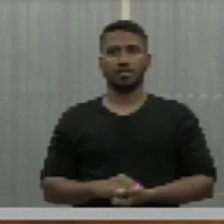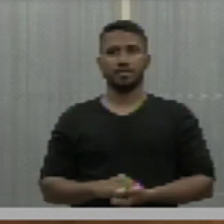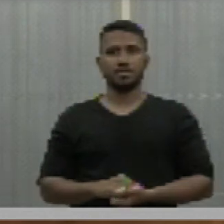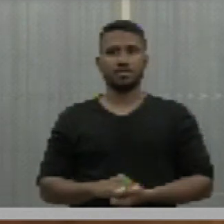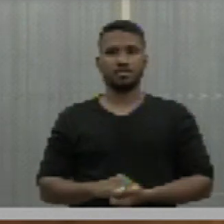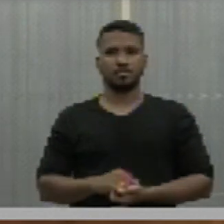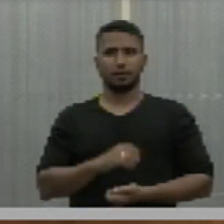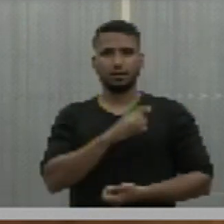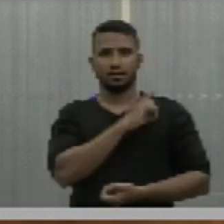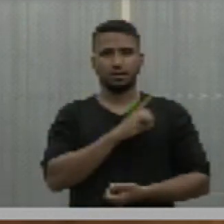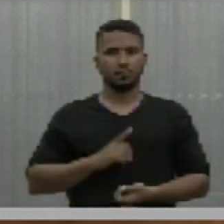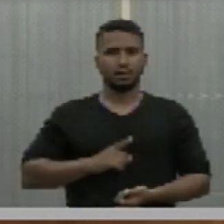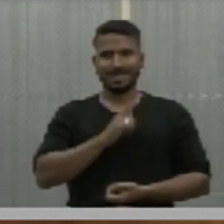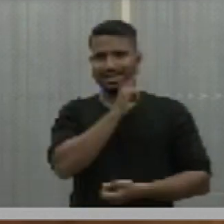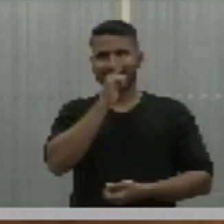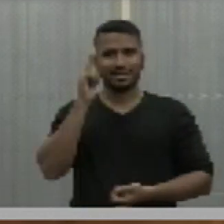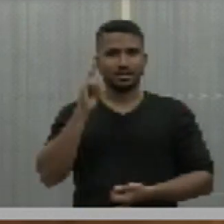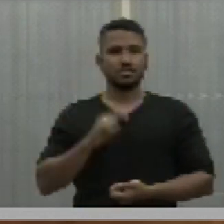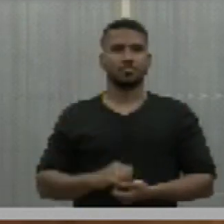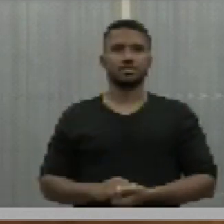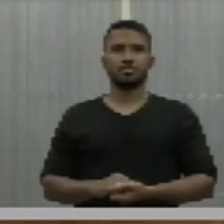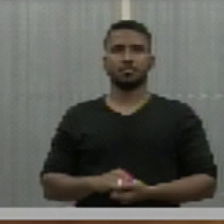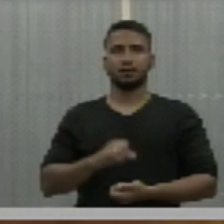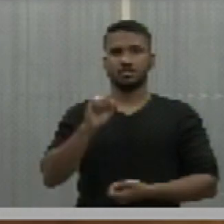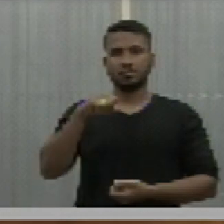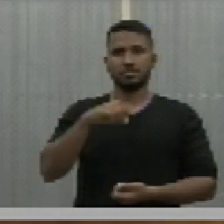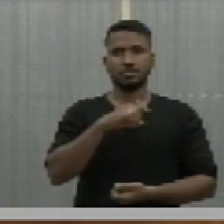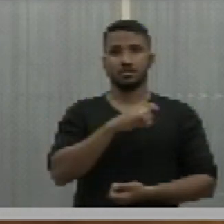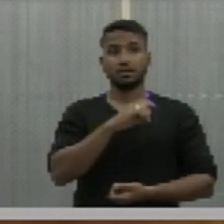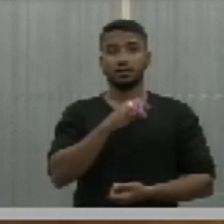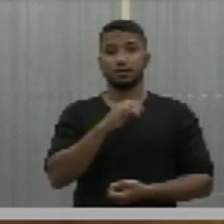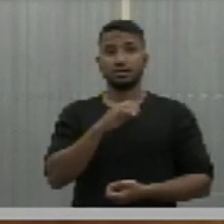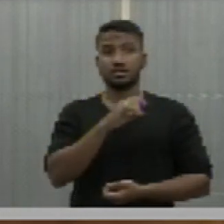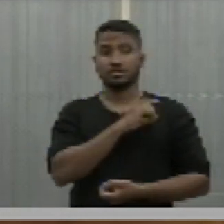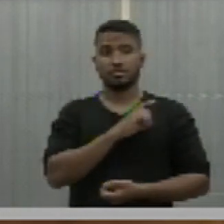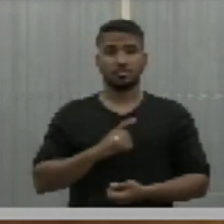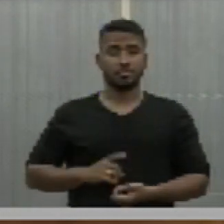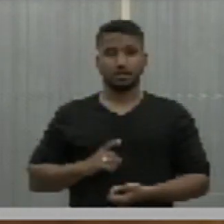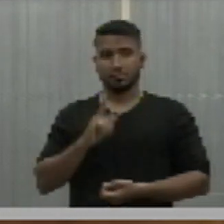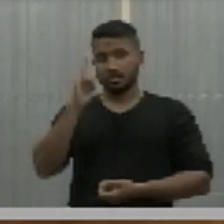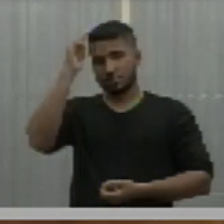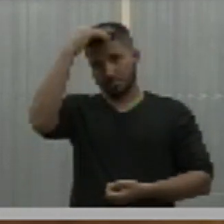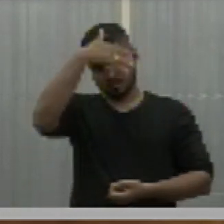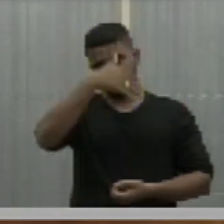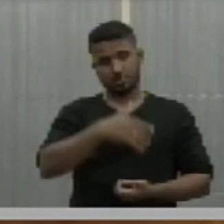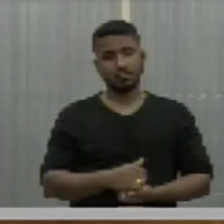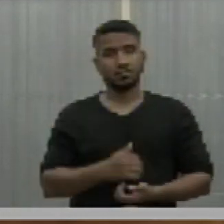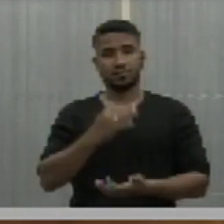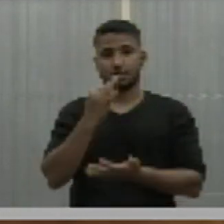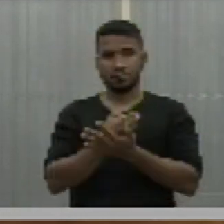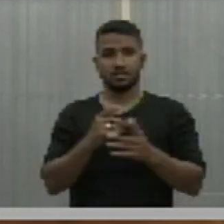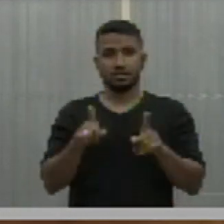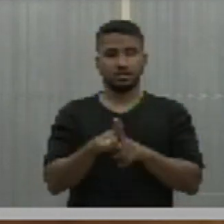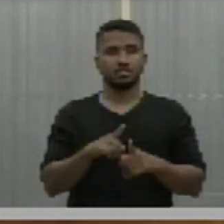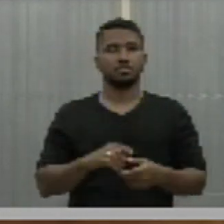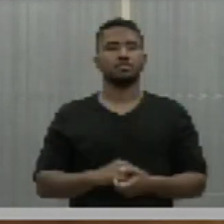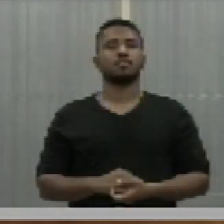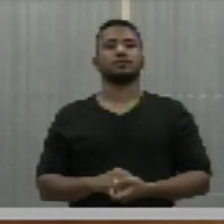Monsanta, ausente. Deputado Gustavo Neiva, ausente.